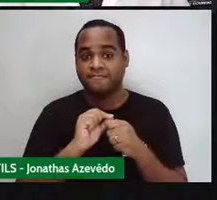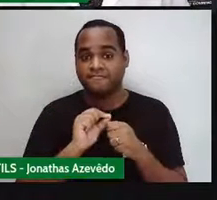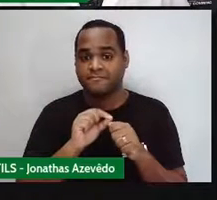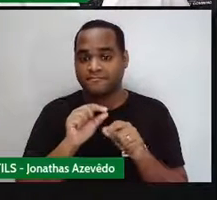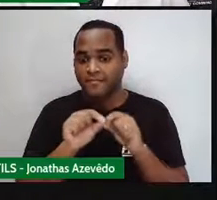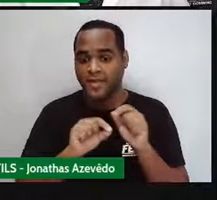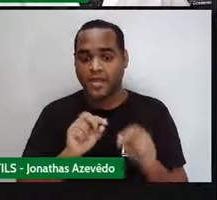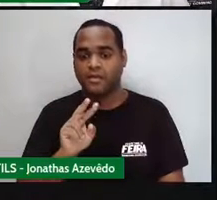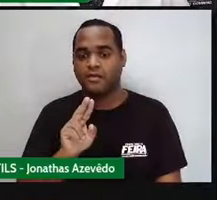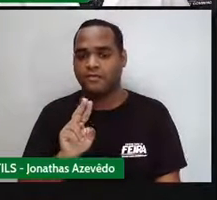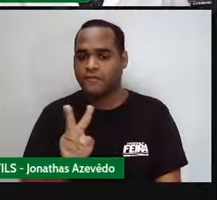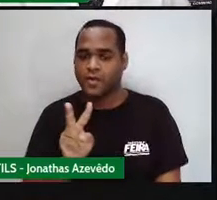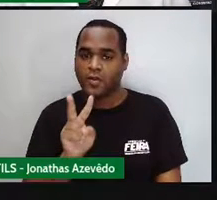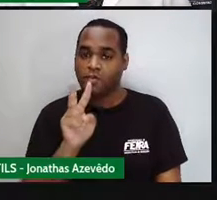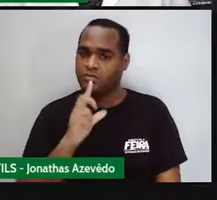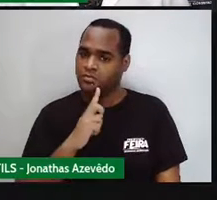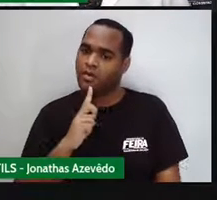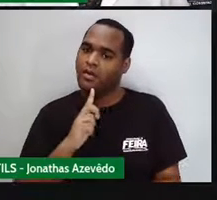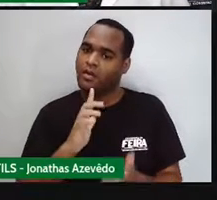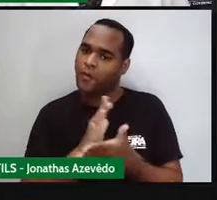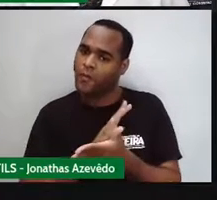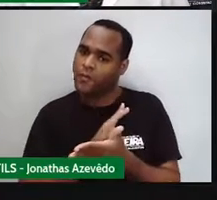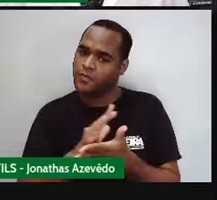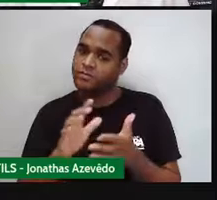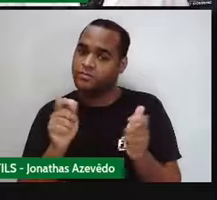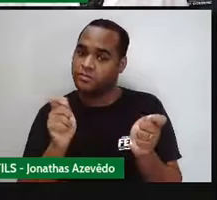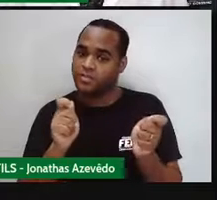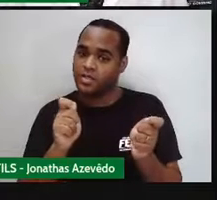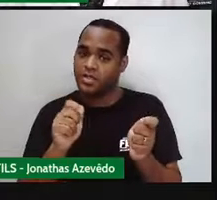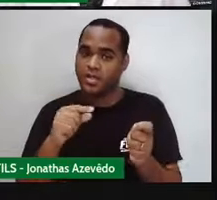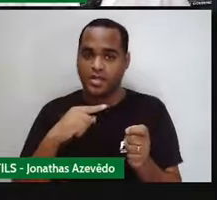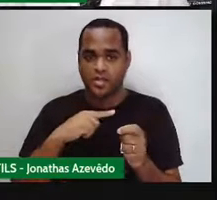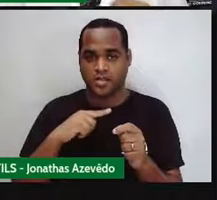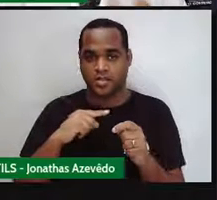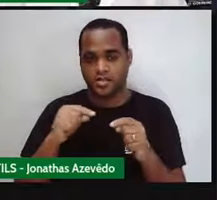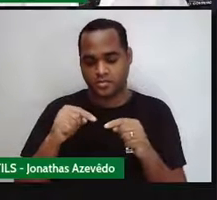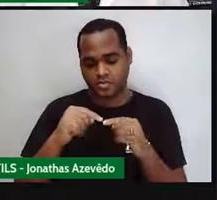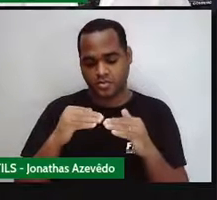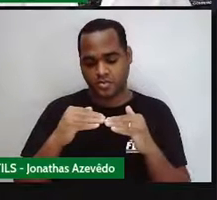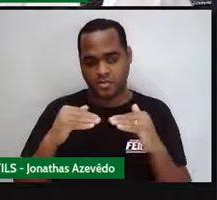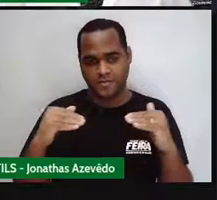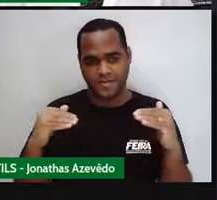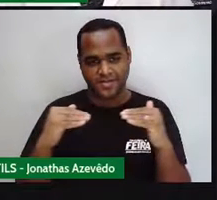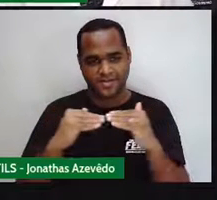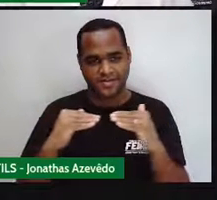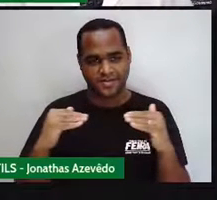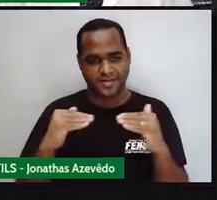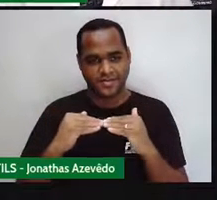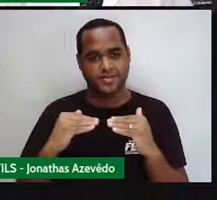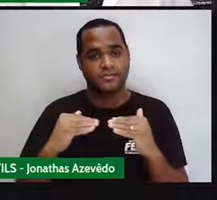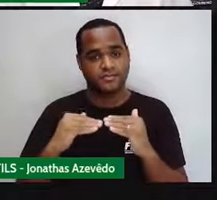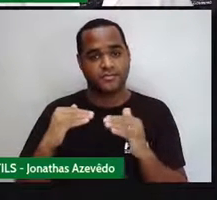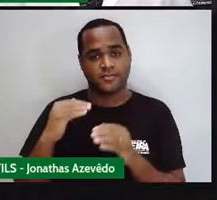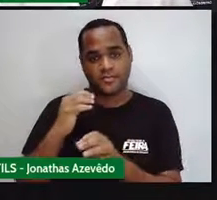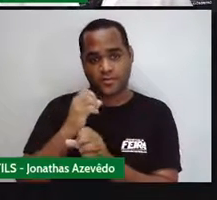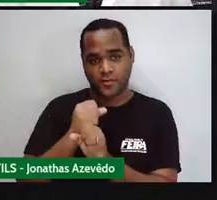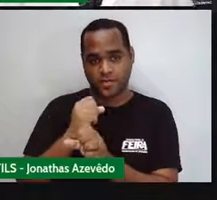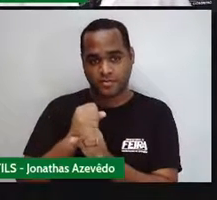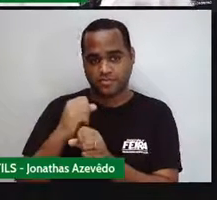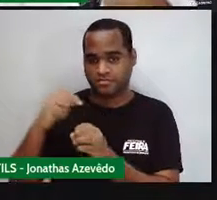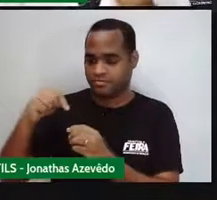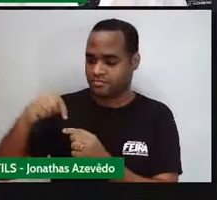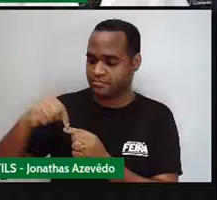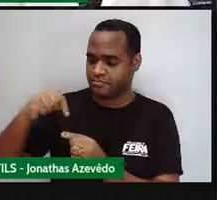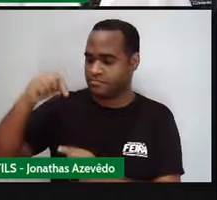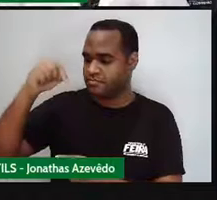aqui alguns valores para o comprimento do retângulo, ou a base do retângulo, e coloquei aqui um valor